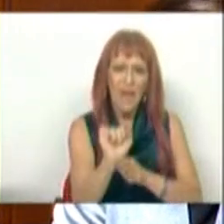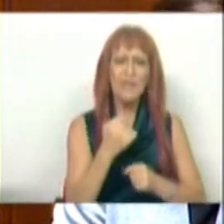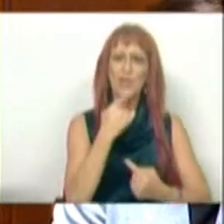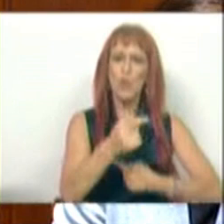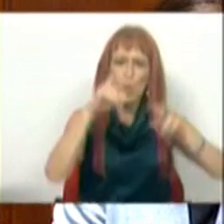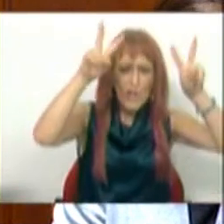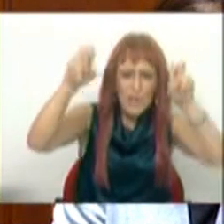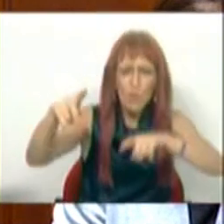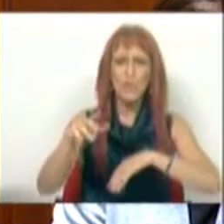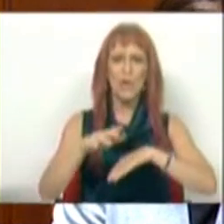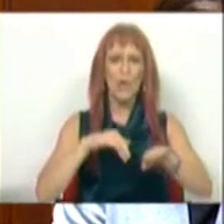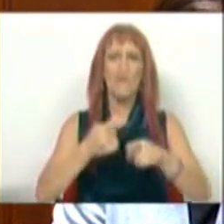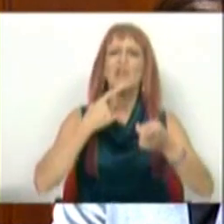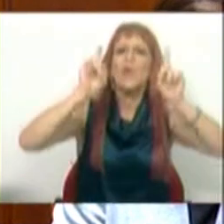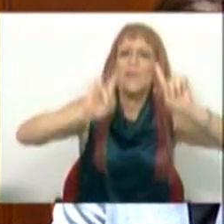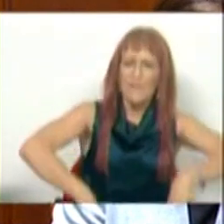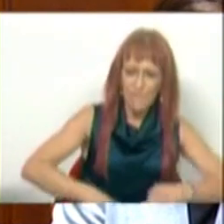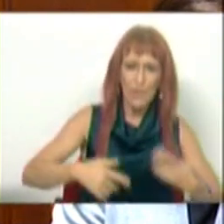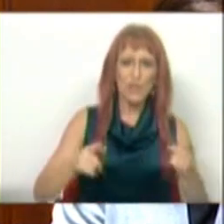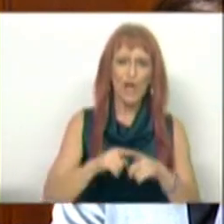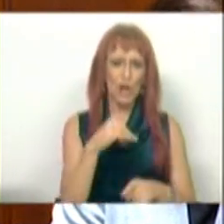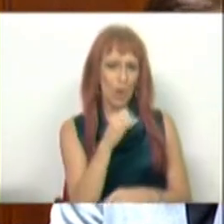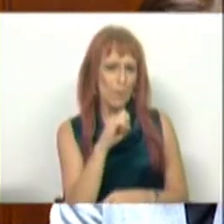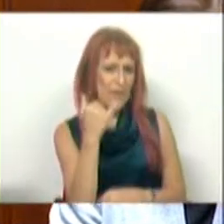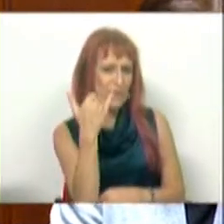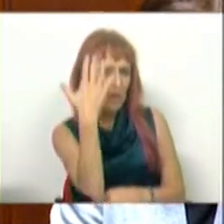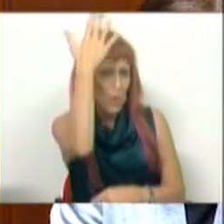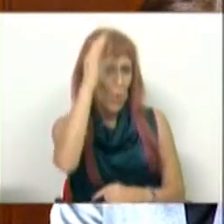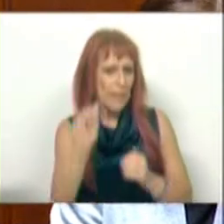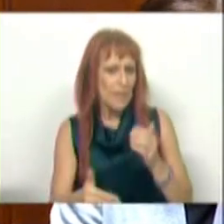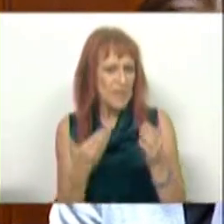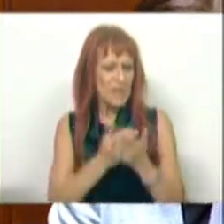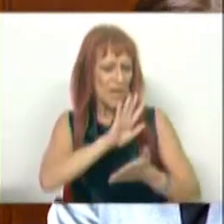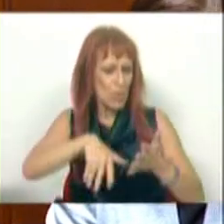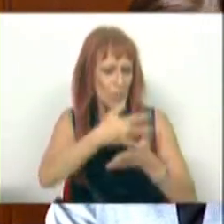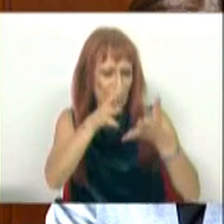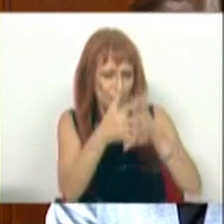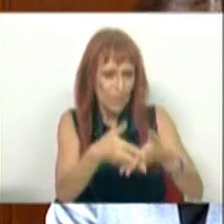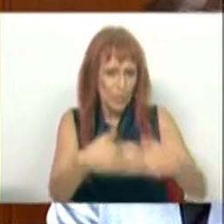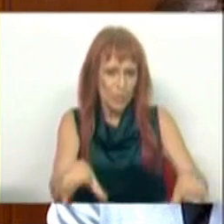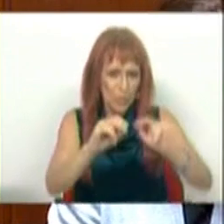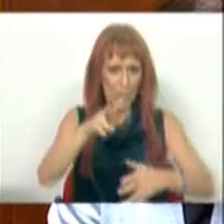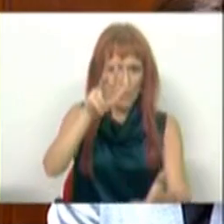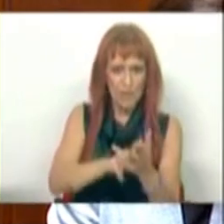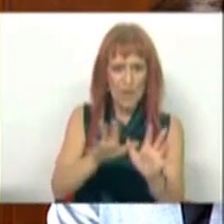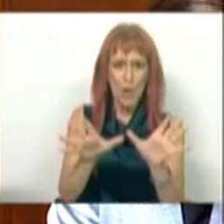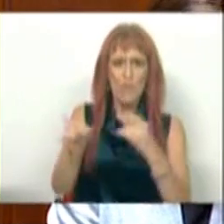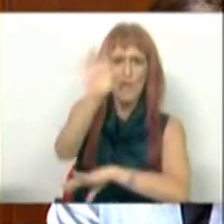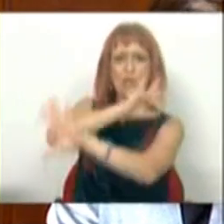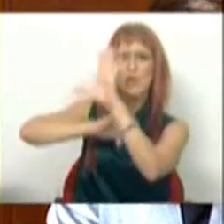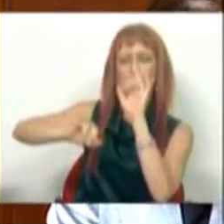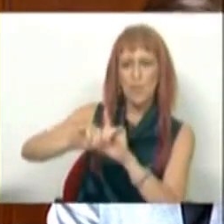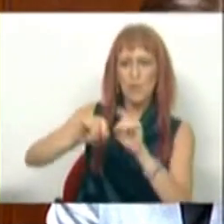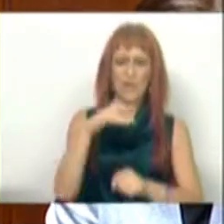citei, farei isso novamente, Presidente, em 2021, quando apresentamos o plano de reestruturação aprovado pela Comissão Europeia,